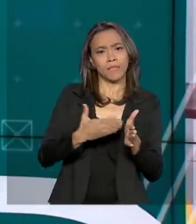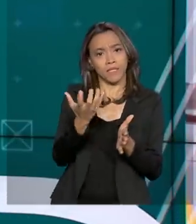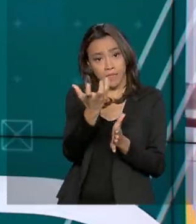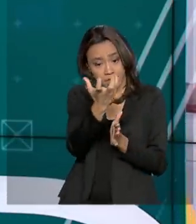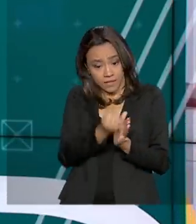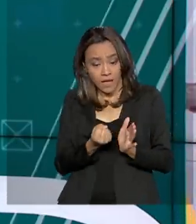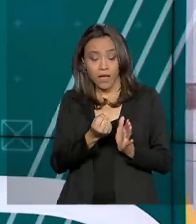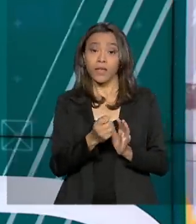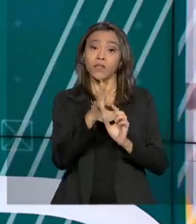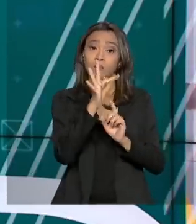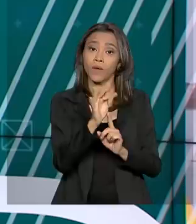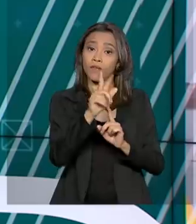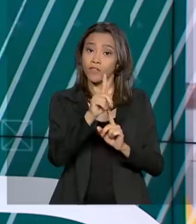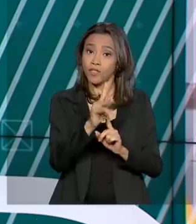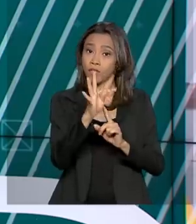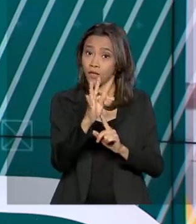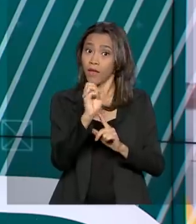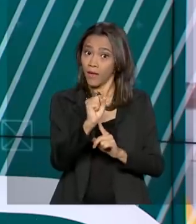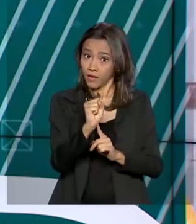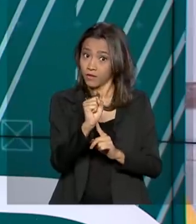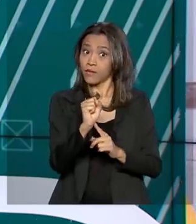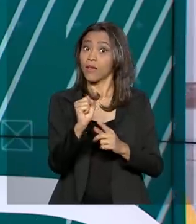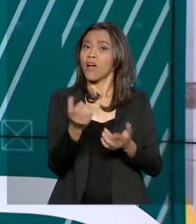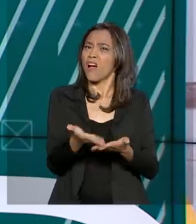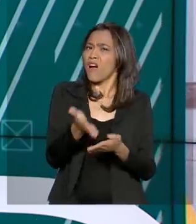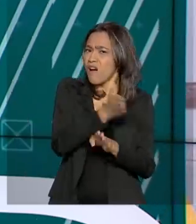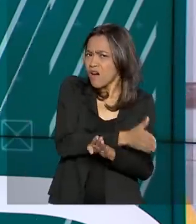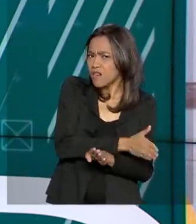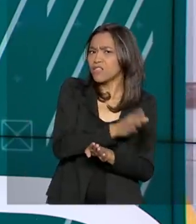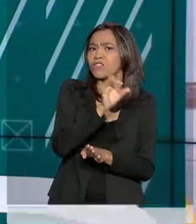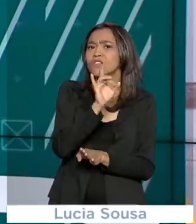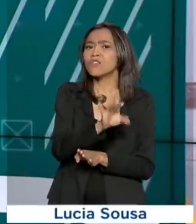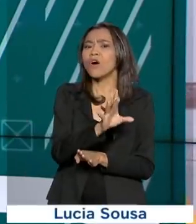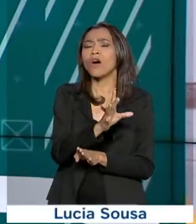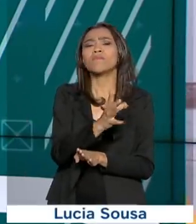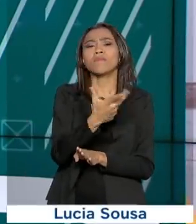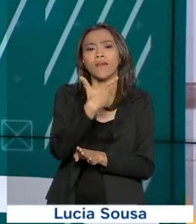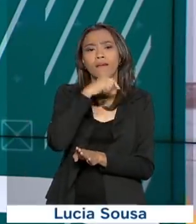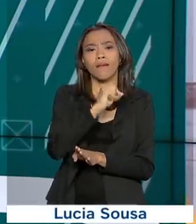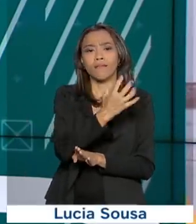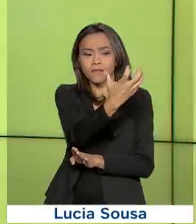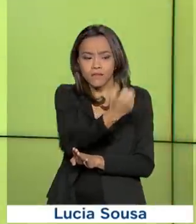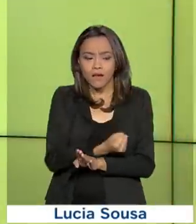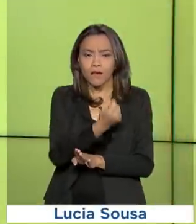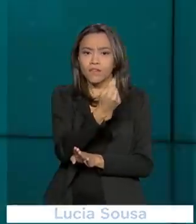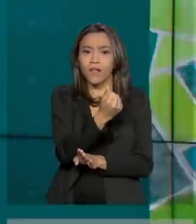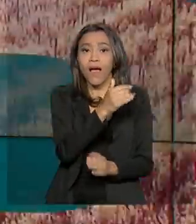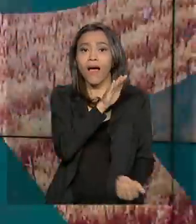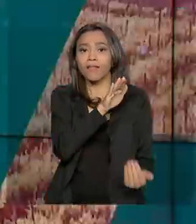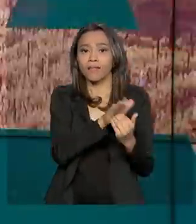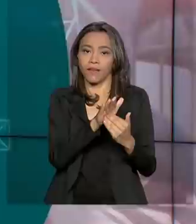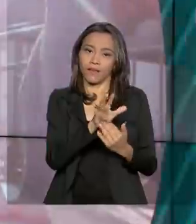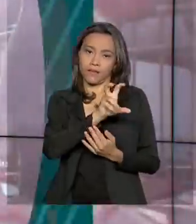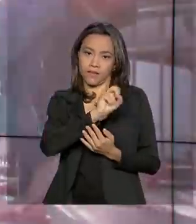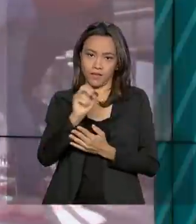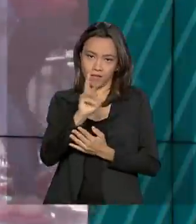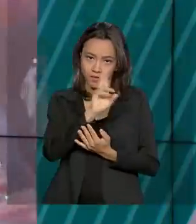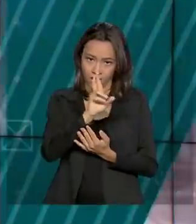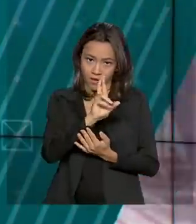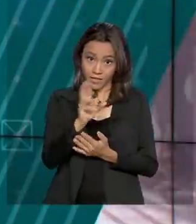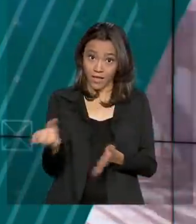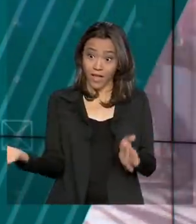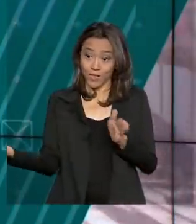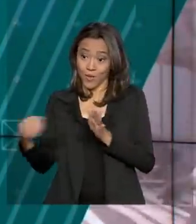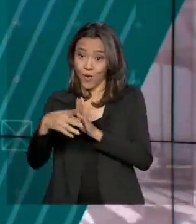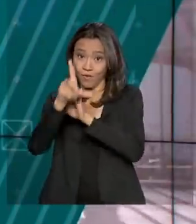contas do FGTS foi ampliado. Antes, somente estava autorizada a retirada de até R$,00. Com a